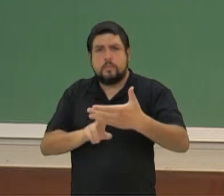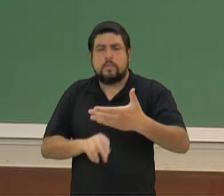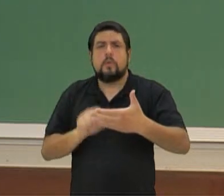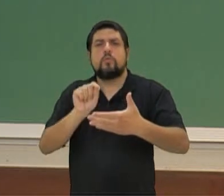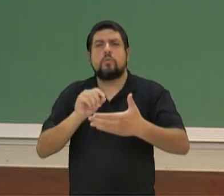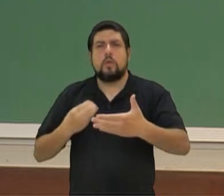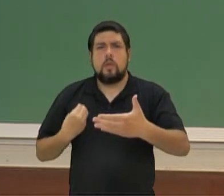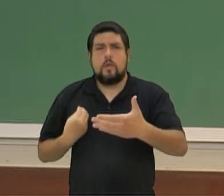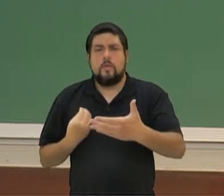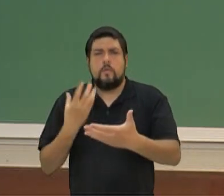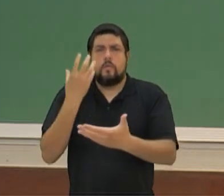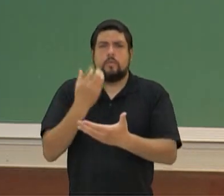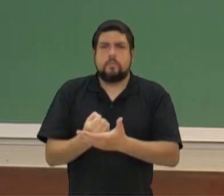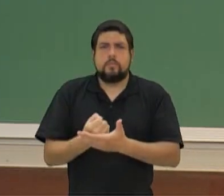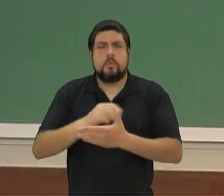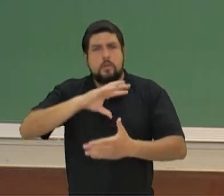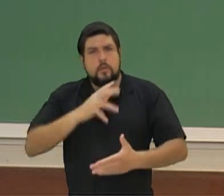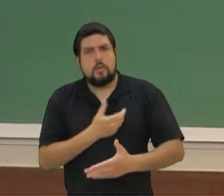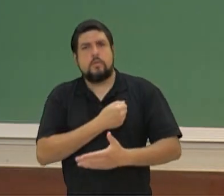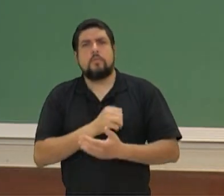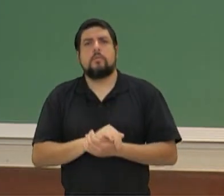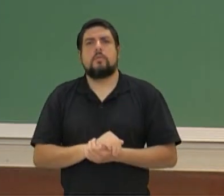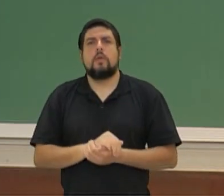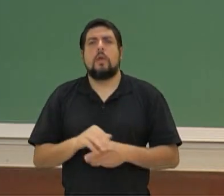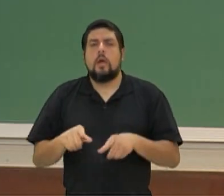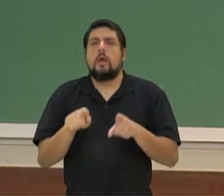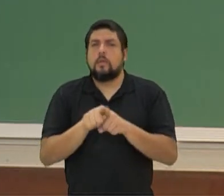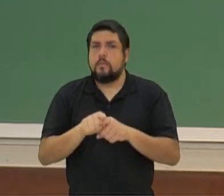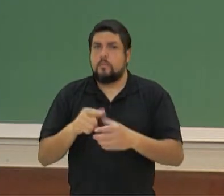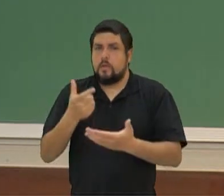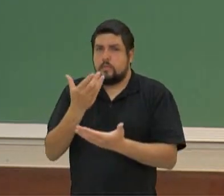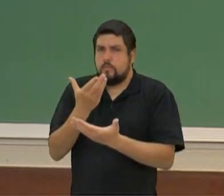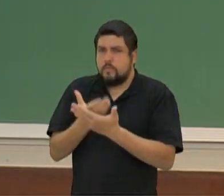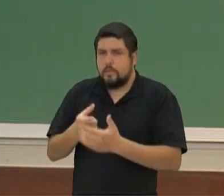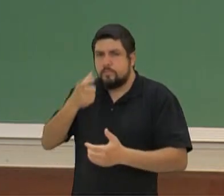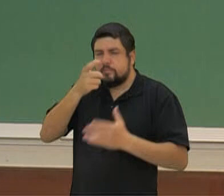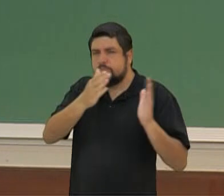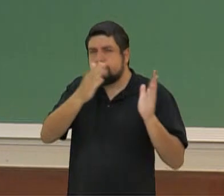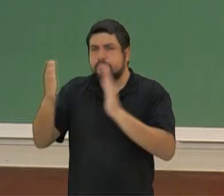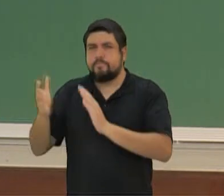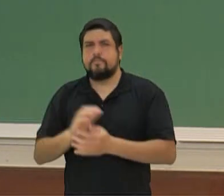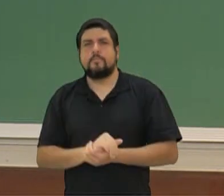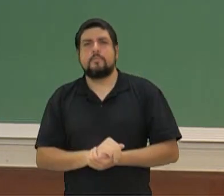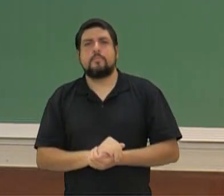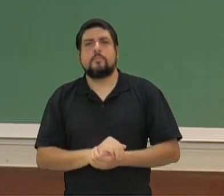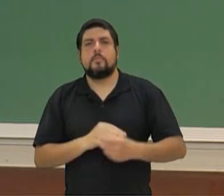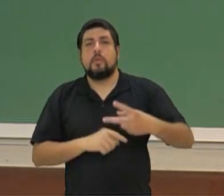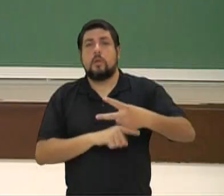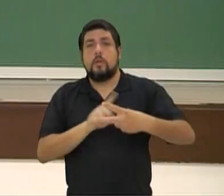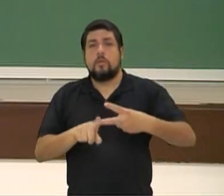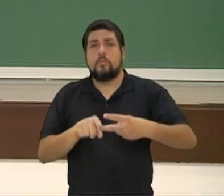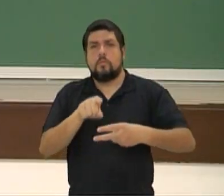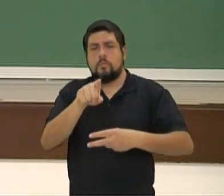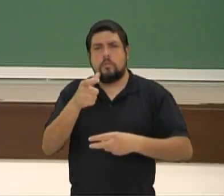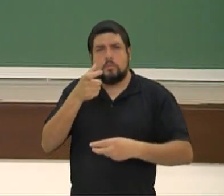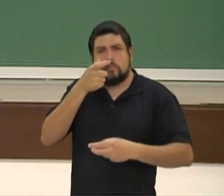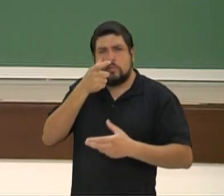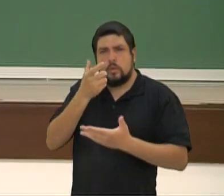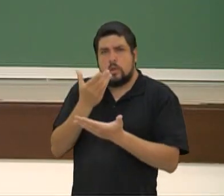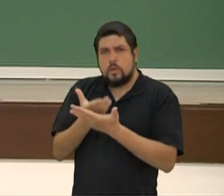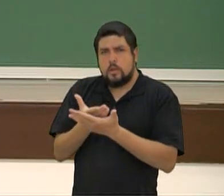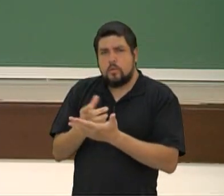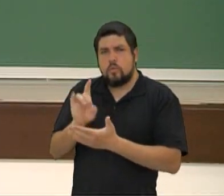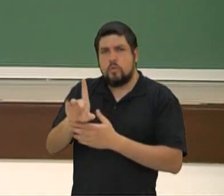presença no sistema. Isso é muito importante. Além de assistir as aulas, claro! Próximo recado, poxa, você assiste as aulas pela